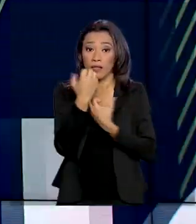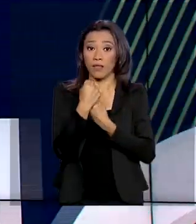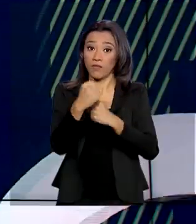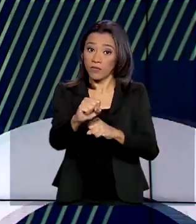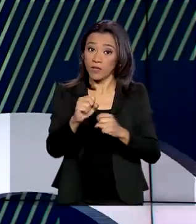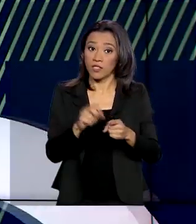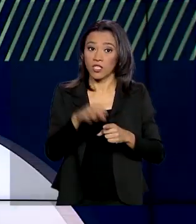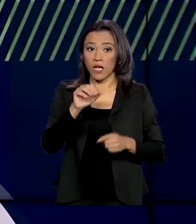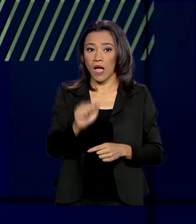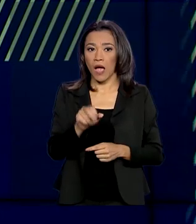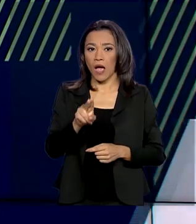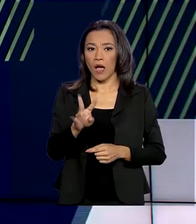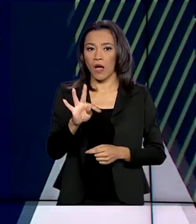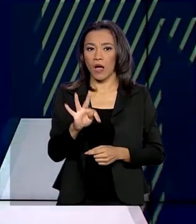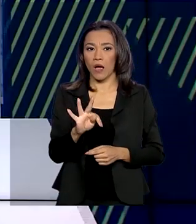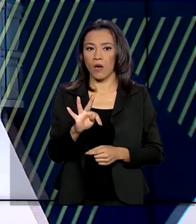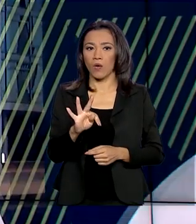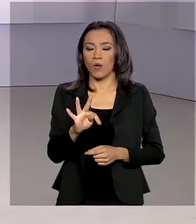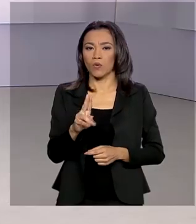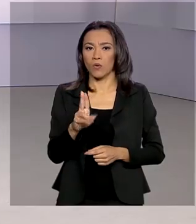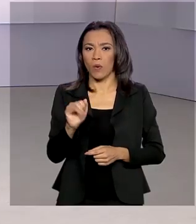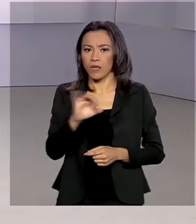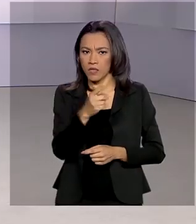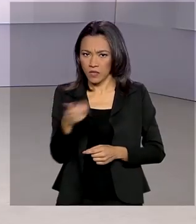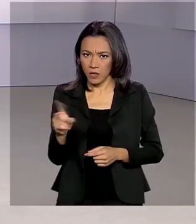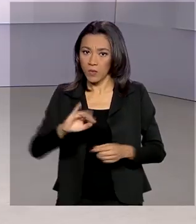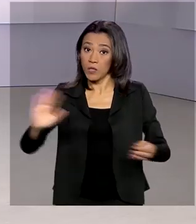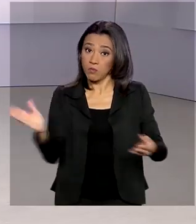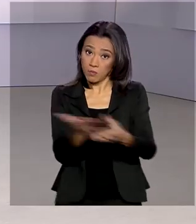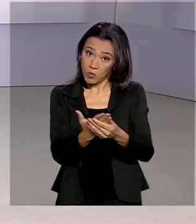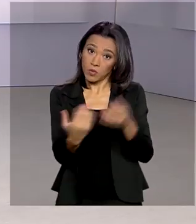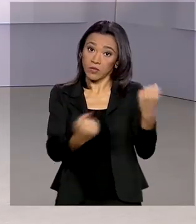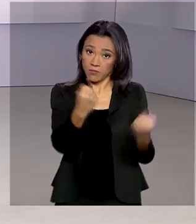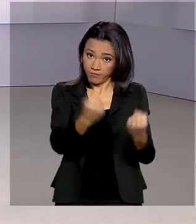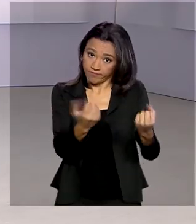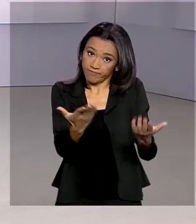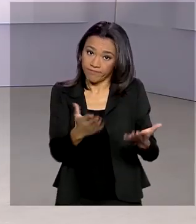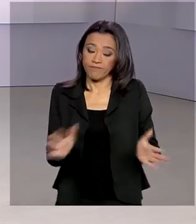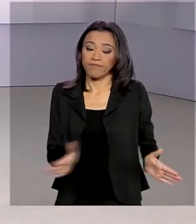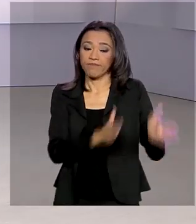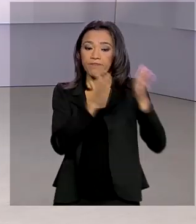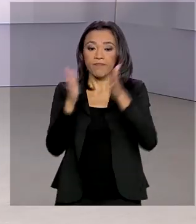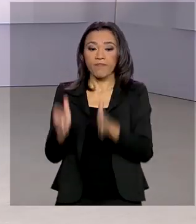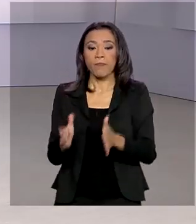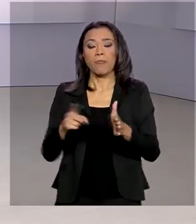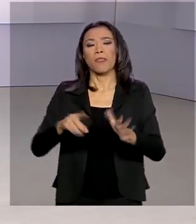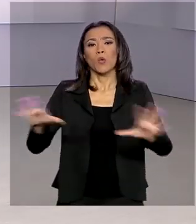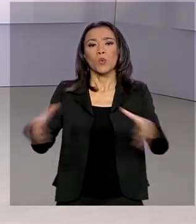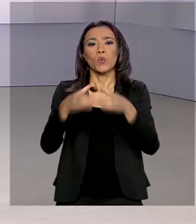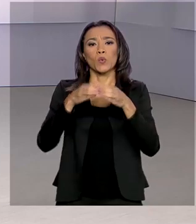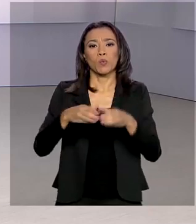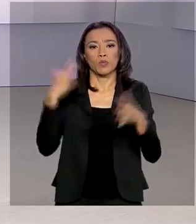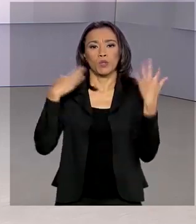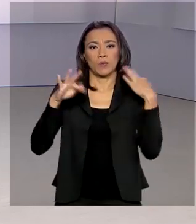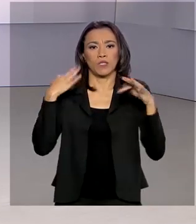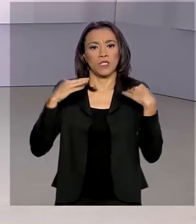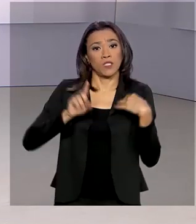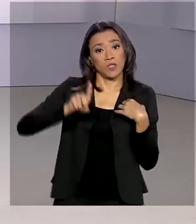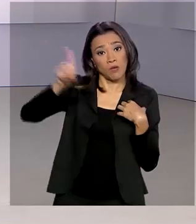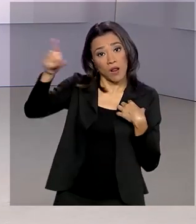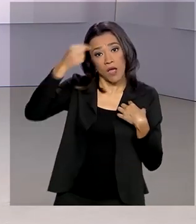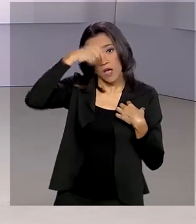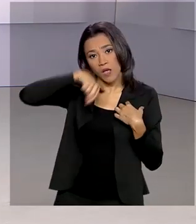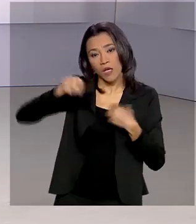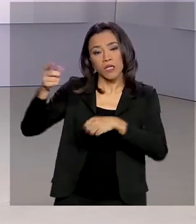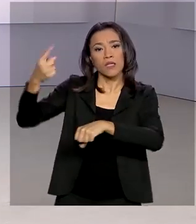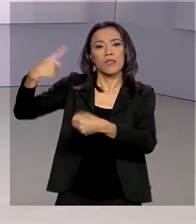autuação e recursos de multa. Turistas brasileiros que estão retidos em Lima e Cusco, no Peru, retornam